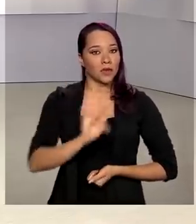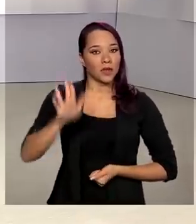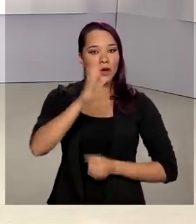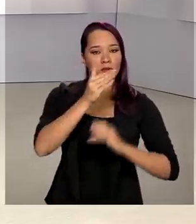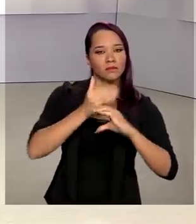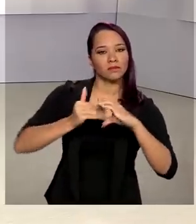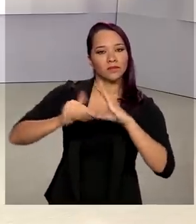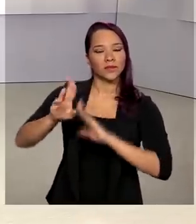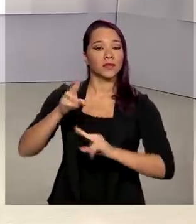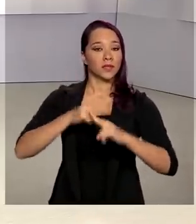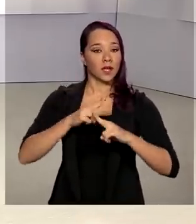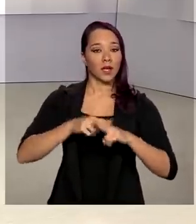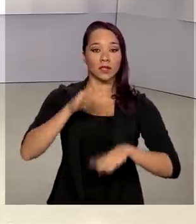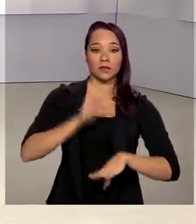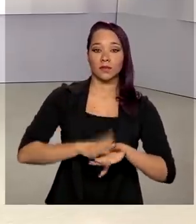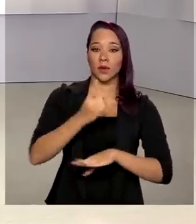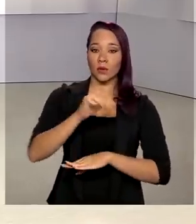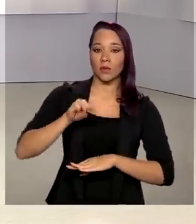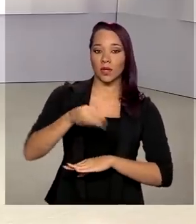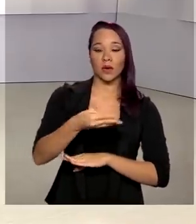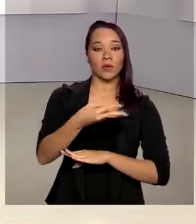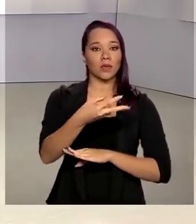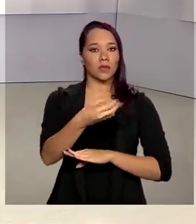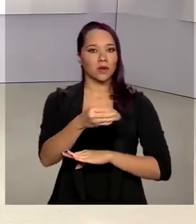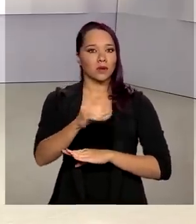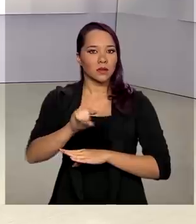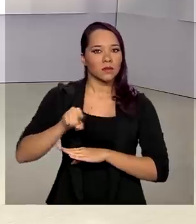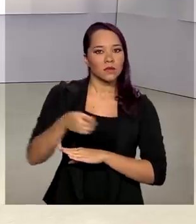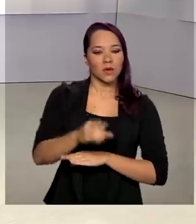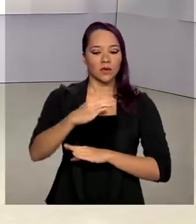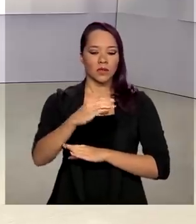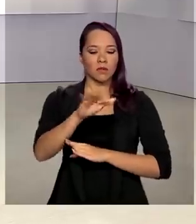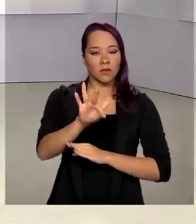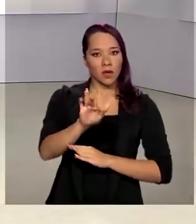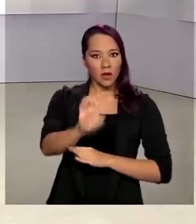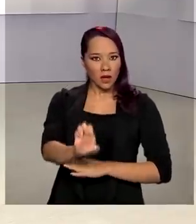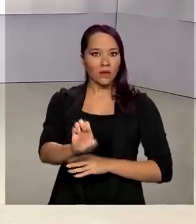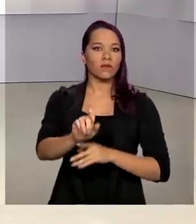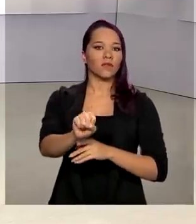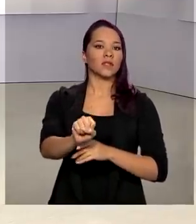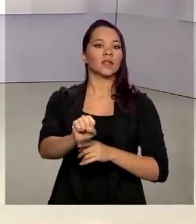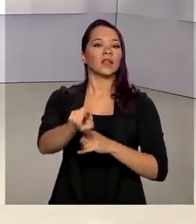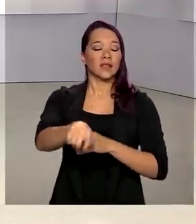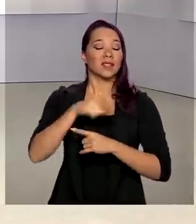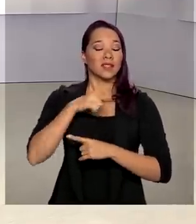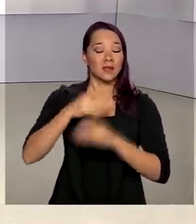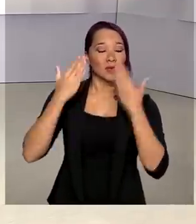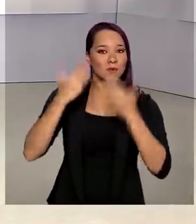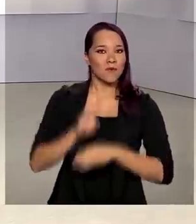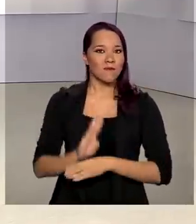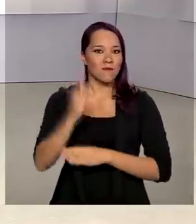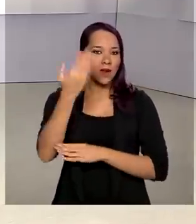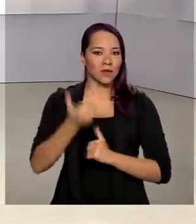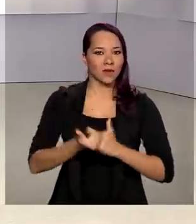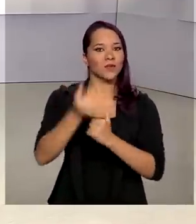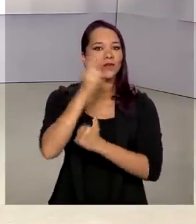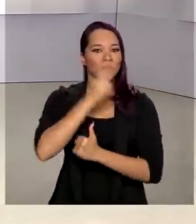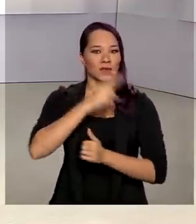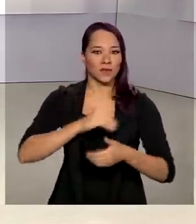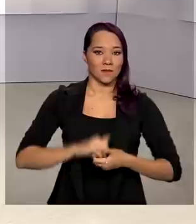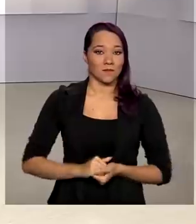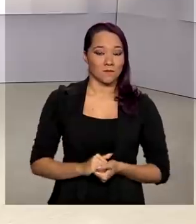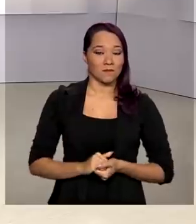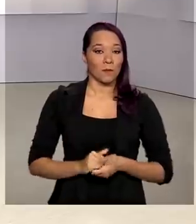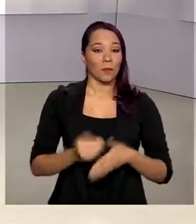enviou à Caixa mais de 1 milhão e 300 mil CPFs com suspeita de fraude no auxílio emergencial. A partir desta